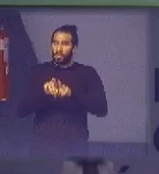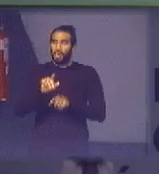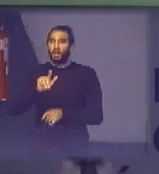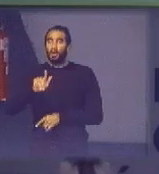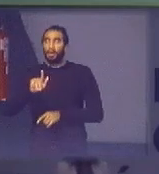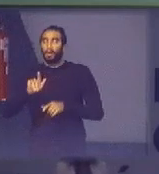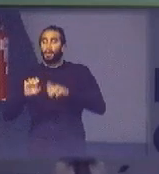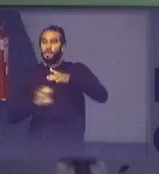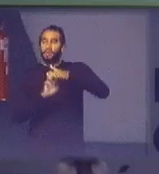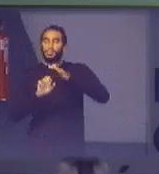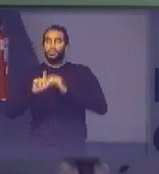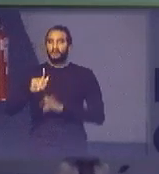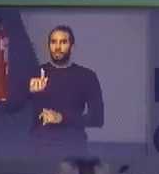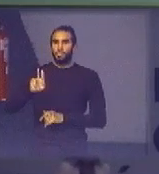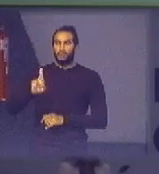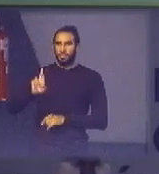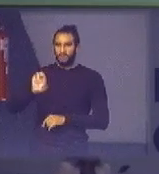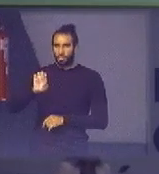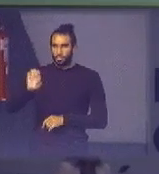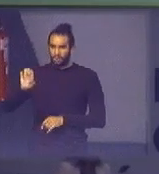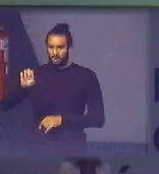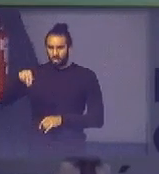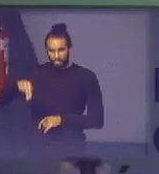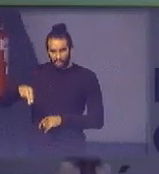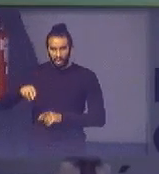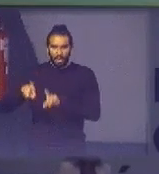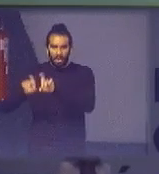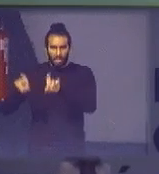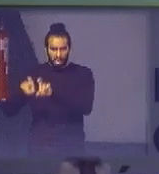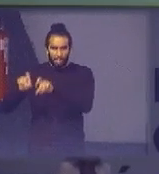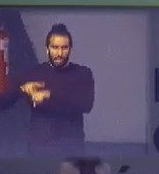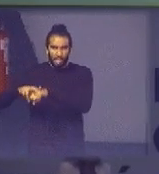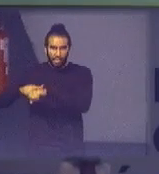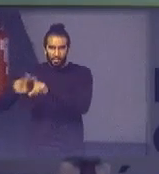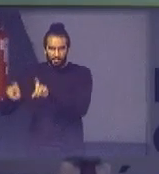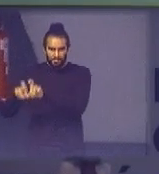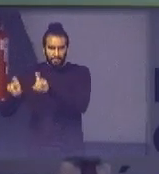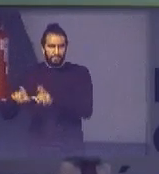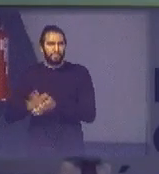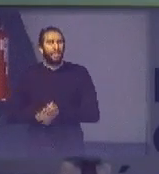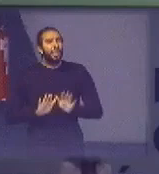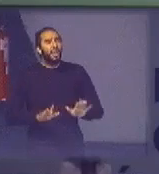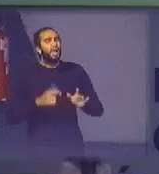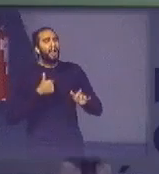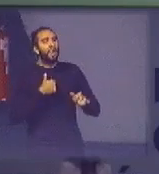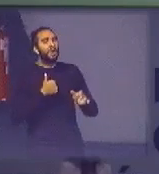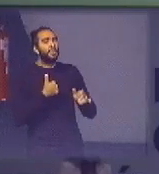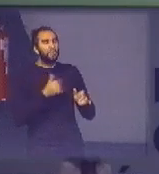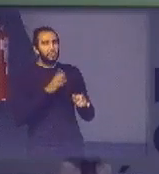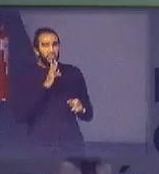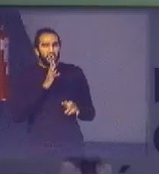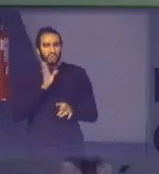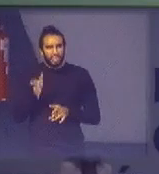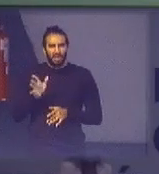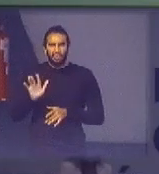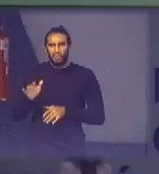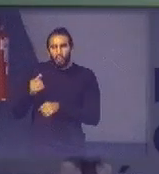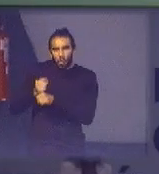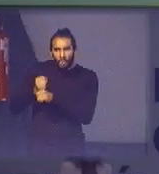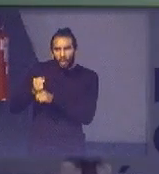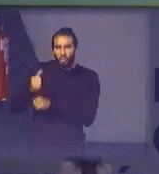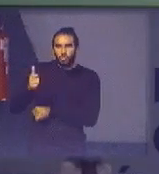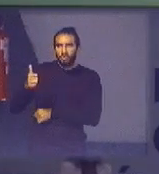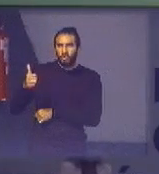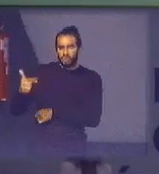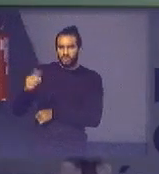para não falar que não fizemos nada até agora já que existe essa Green Electron desde 2016 no